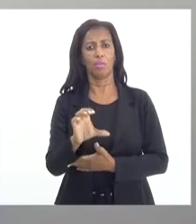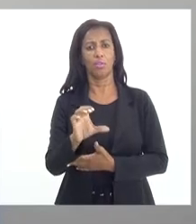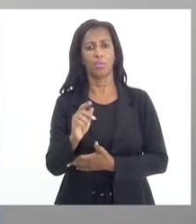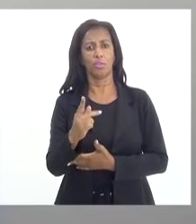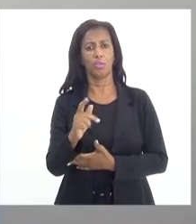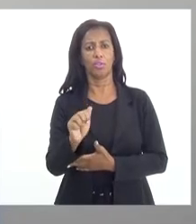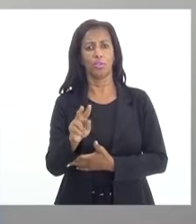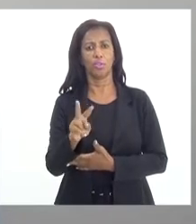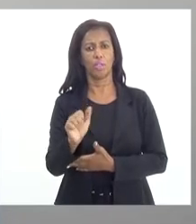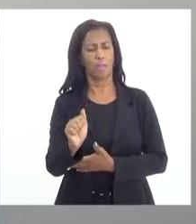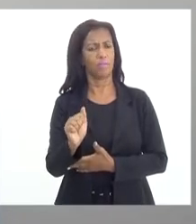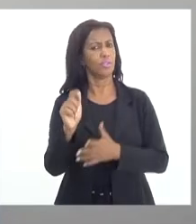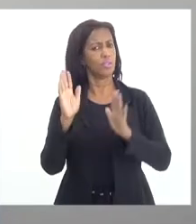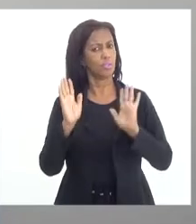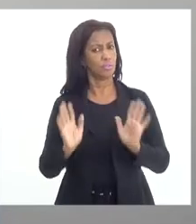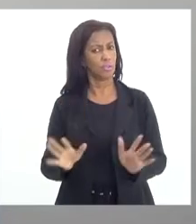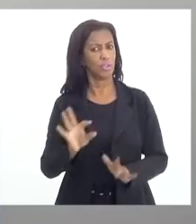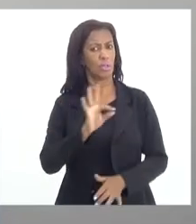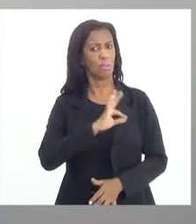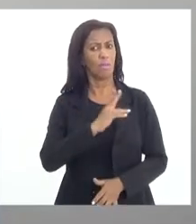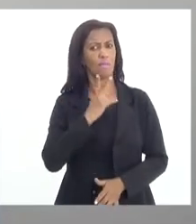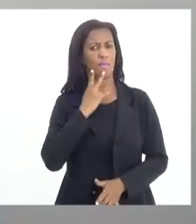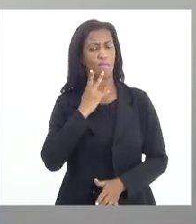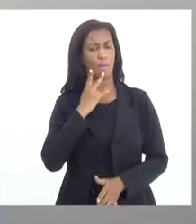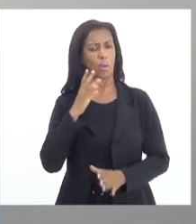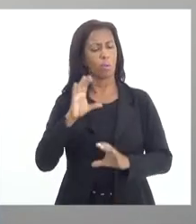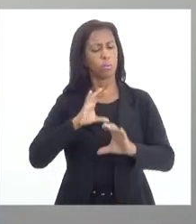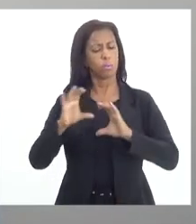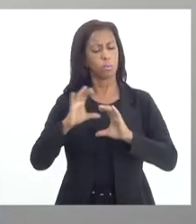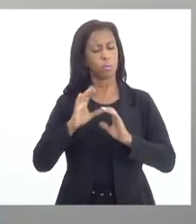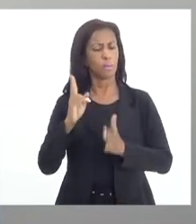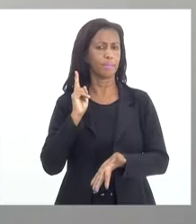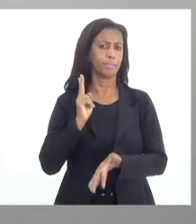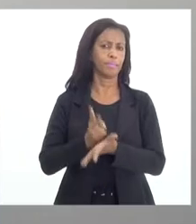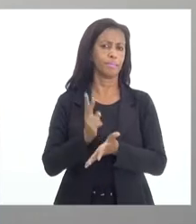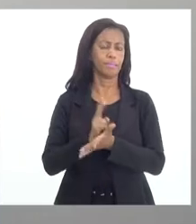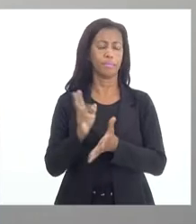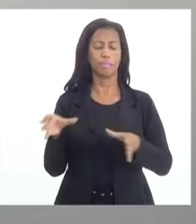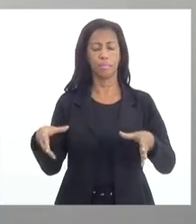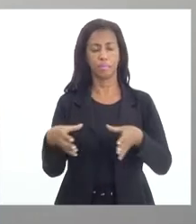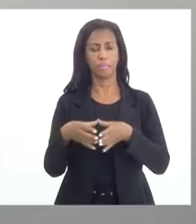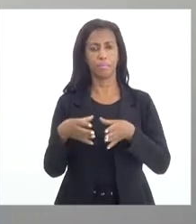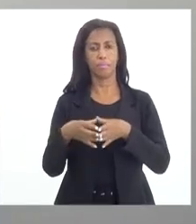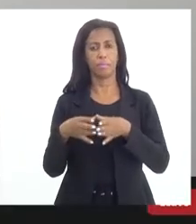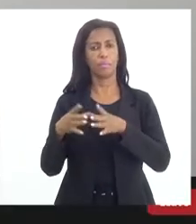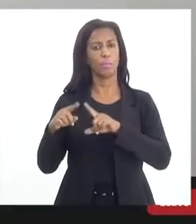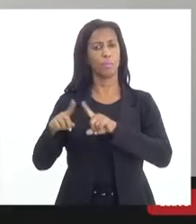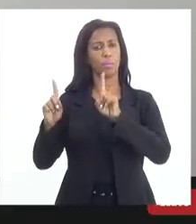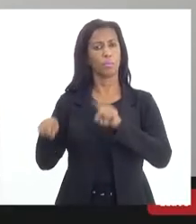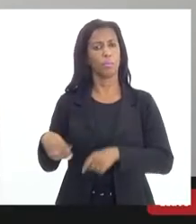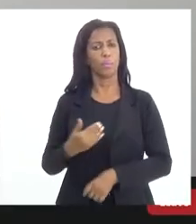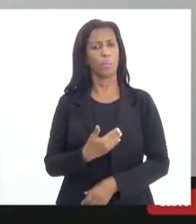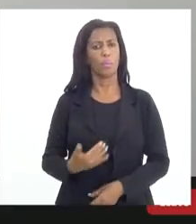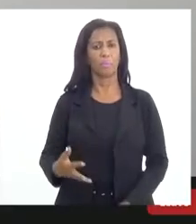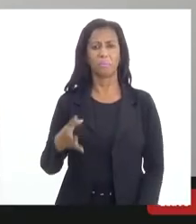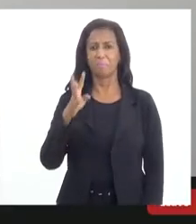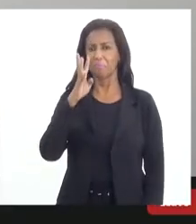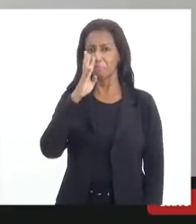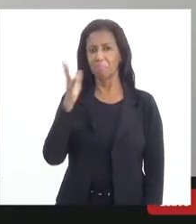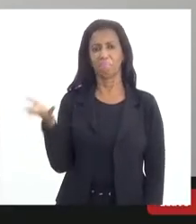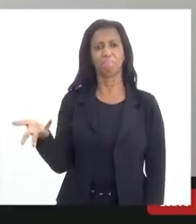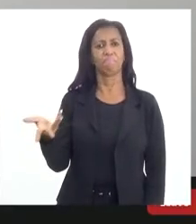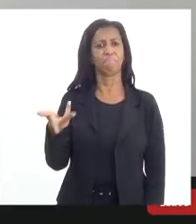como disse a deputada Marta Rocha, um interlocutor constante da nossa comissão e um servidor público admirável